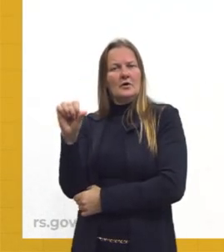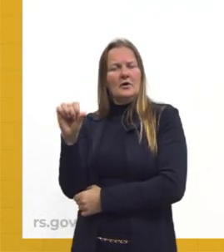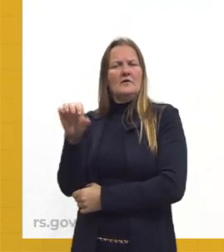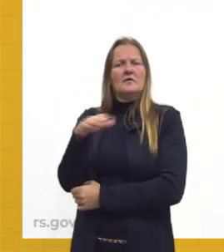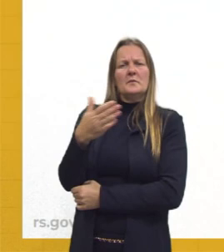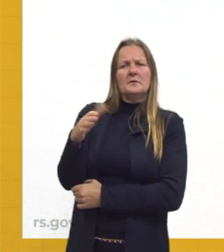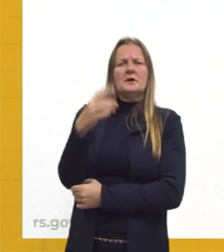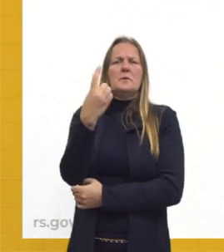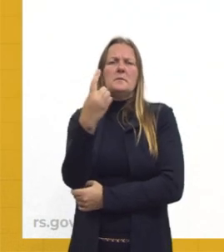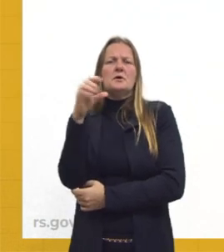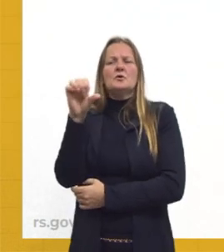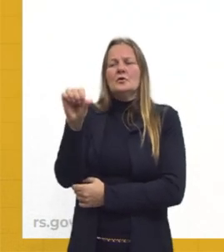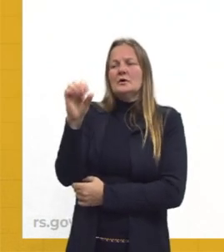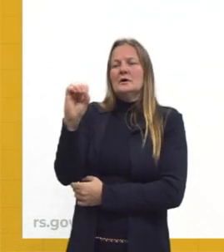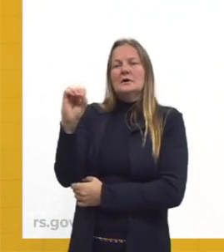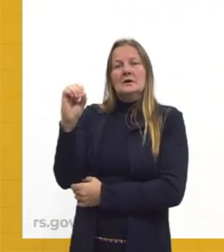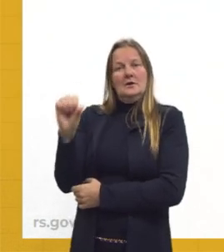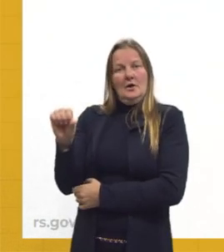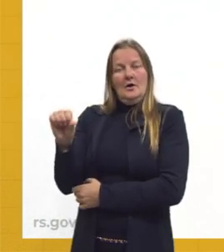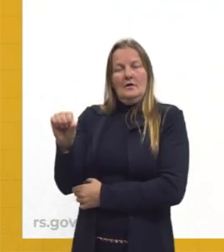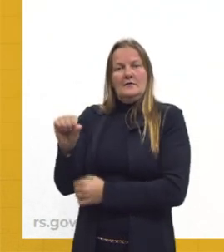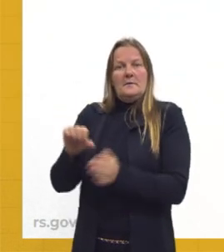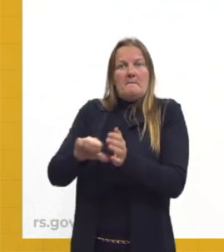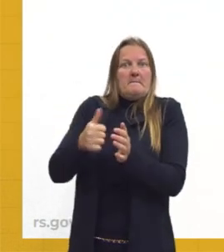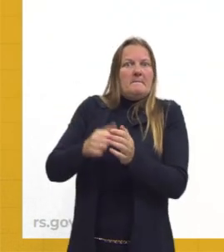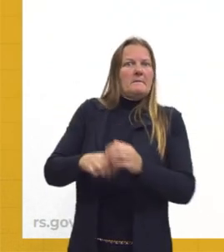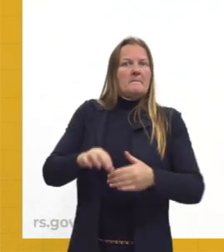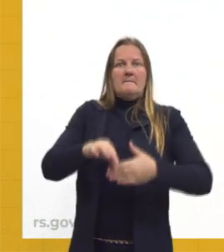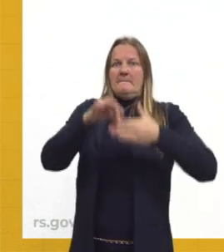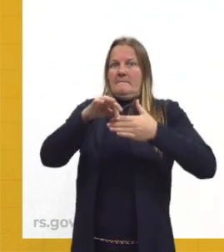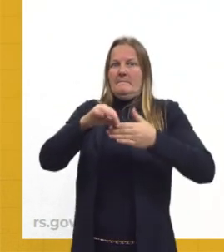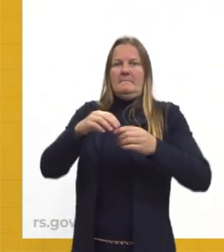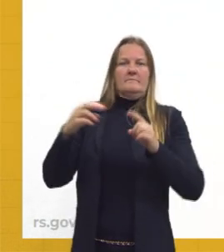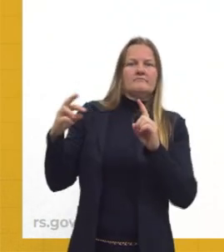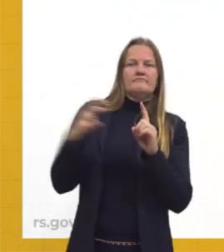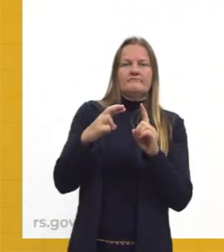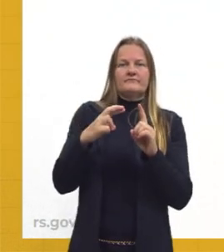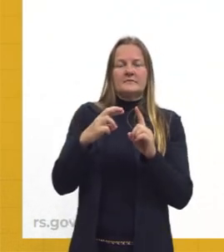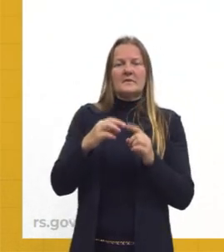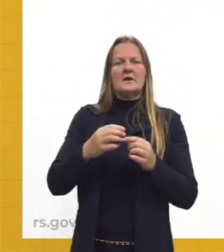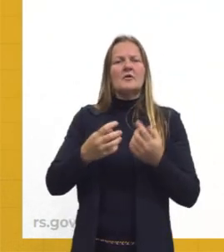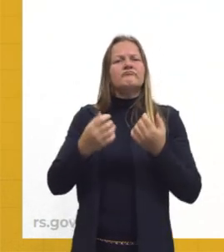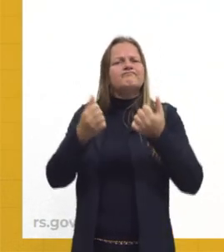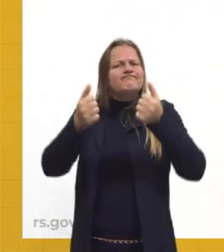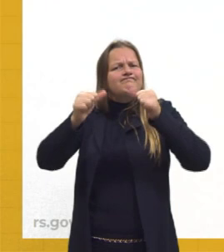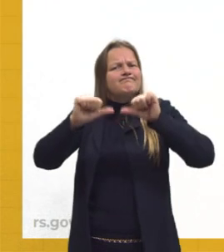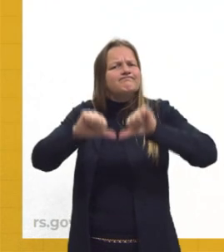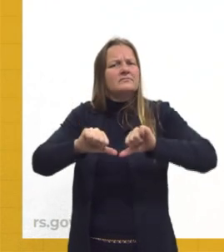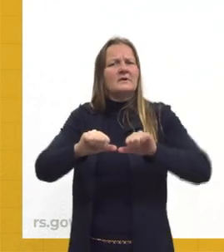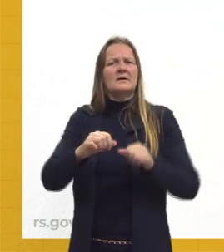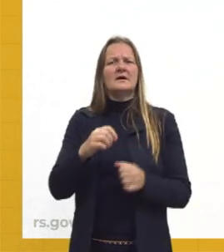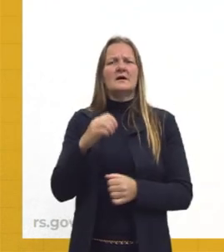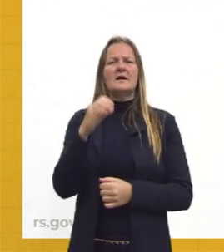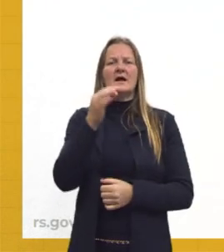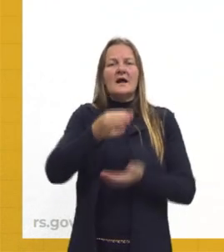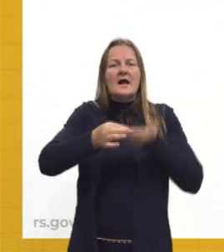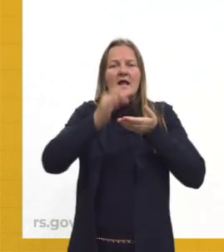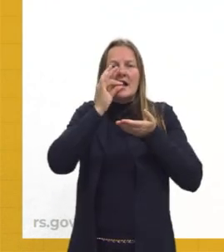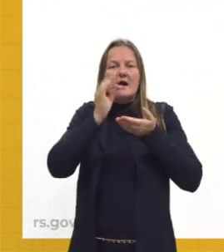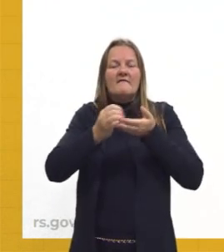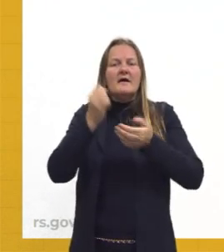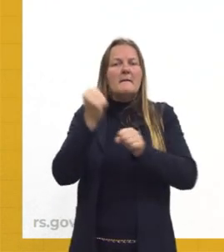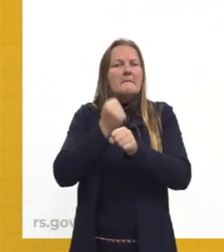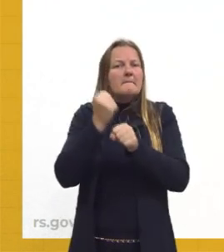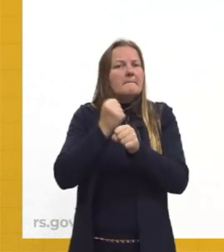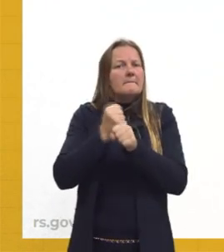1909, né, mas 29 é o ápice aí da crise cafeeira, é quando nós temos a crise de superprodução no